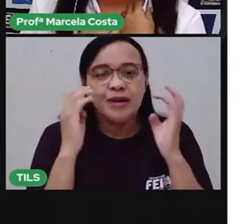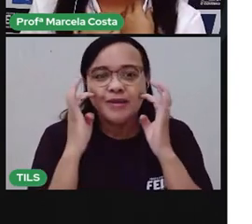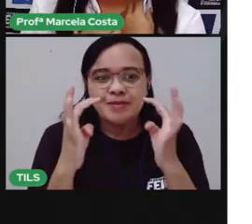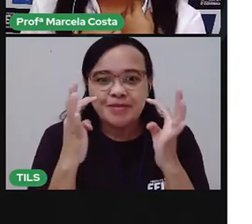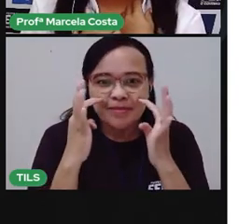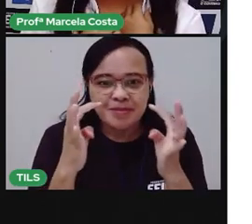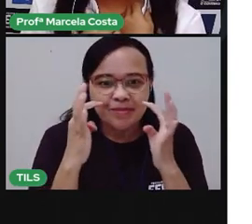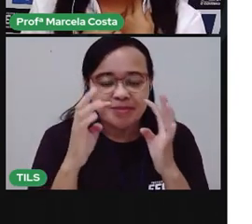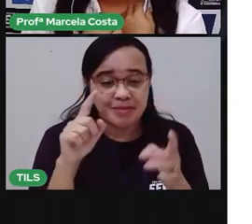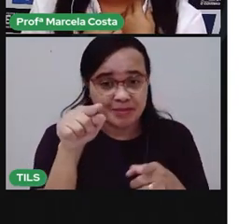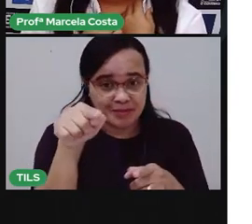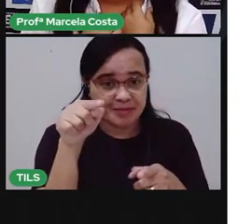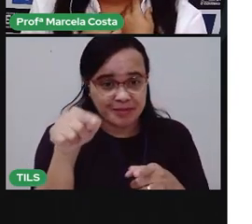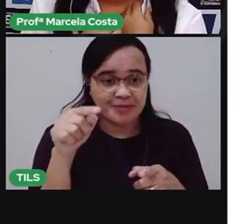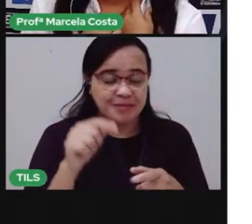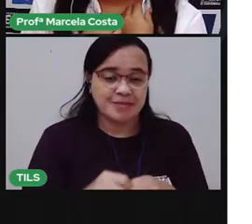tarefa